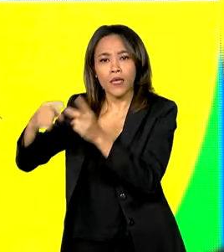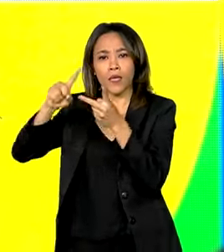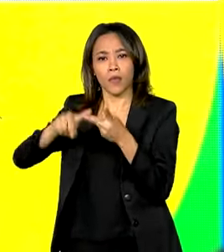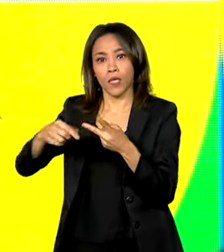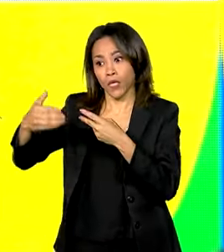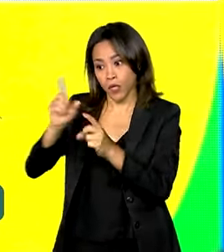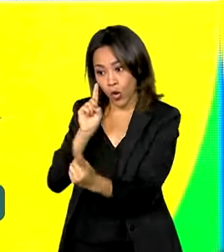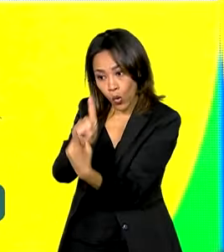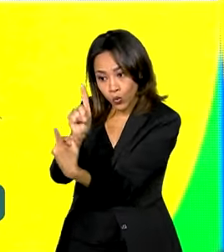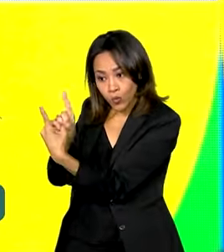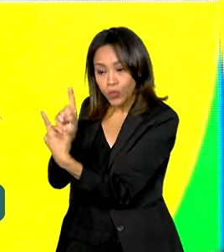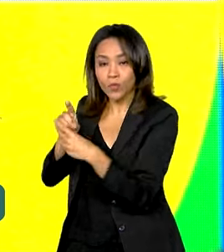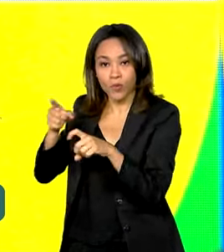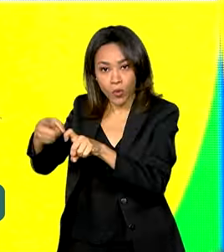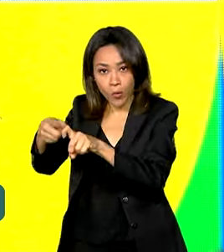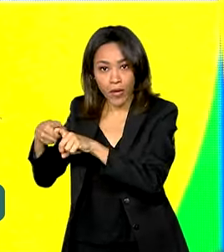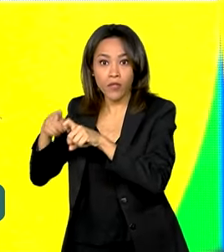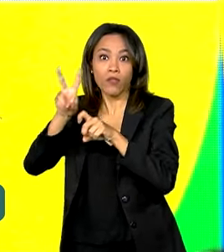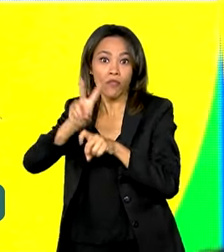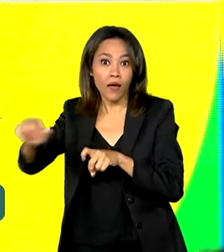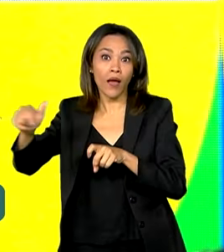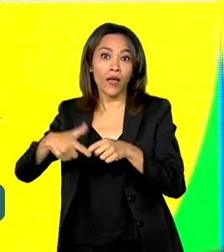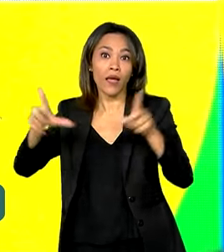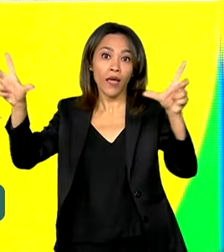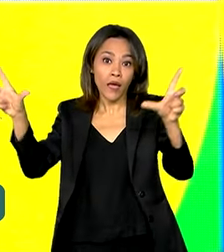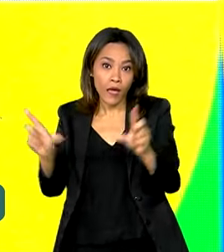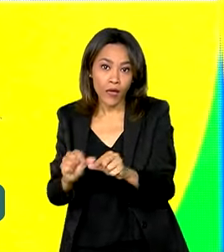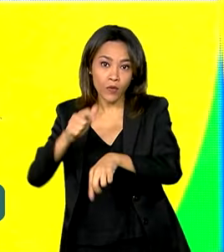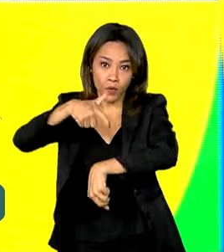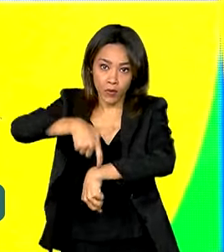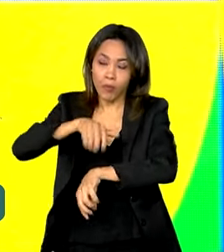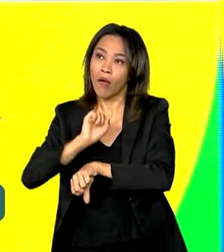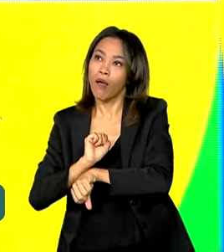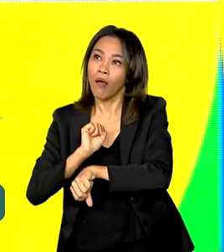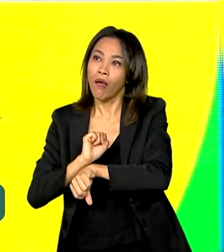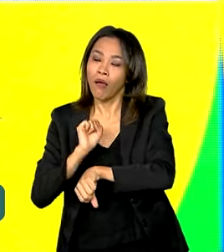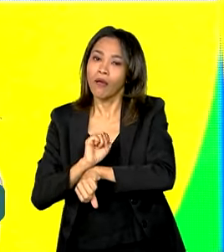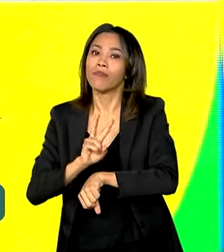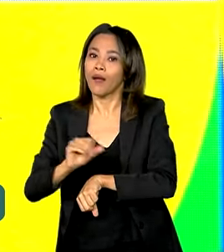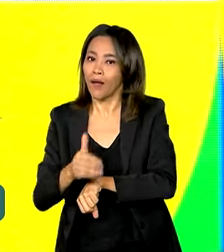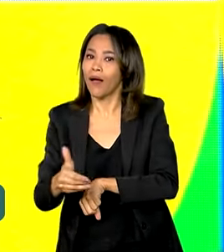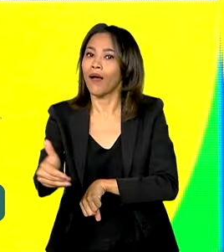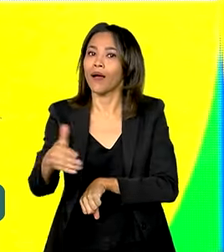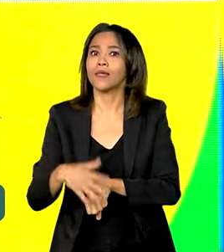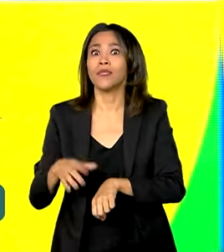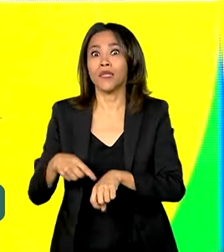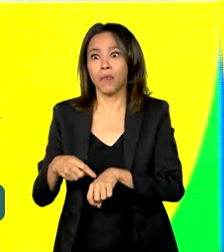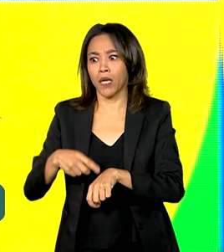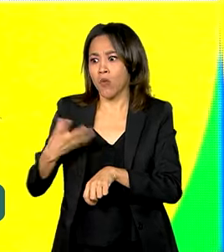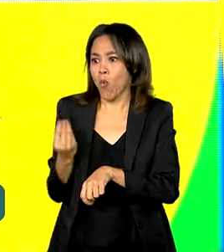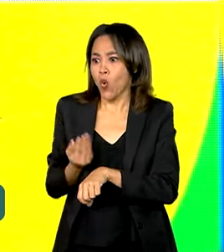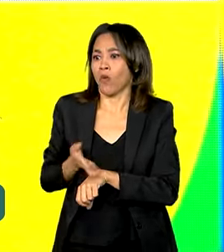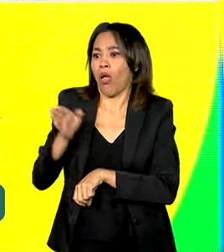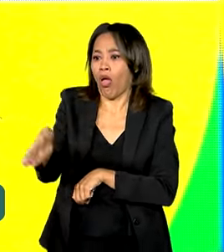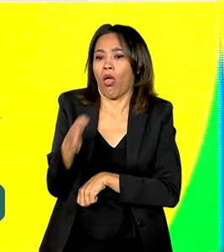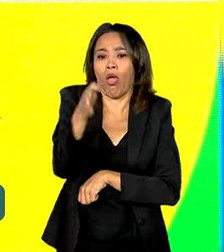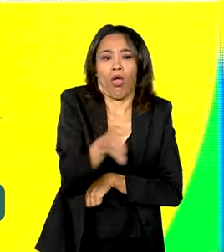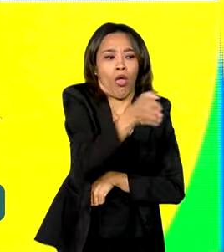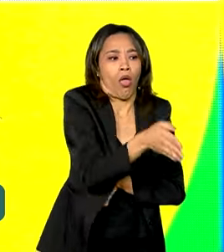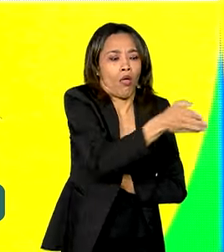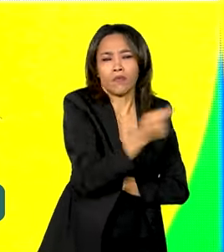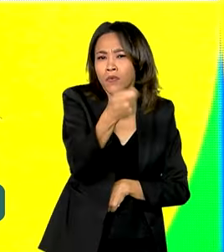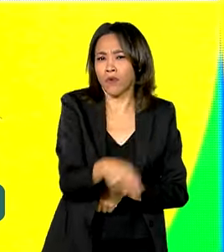Haverá uma redução do tempo de espera, uma redução da quantidade de lugares que o paciente precisa ir,